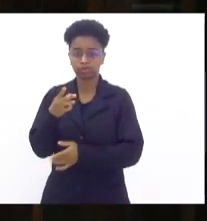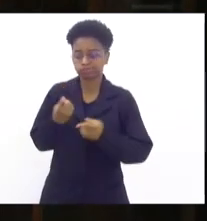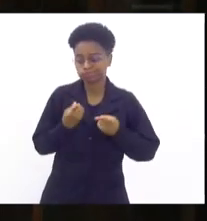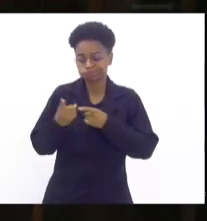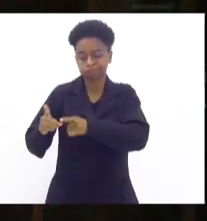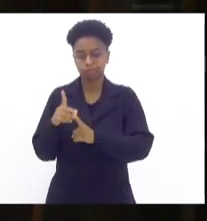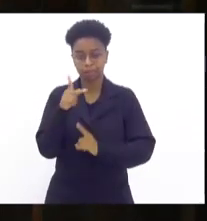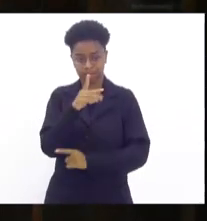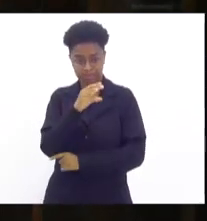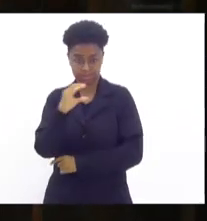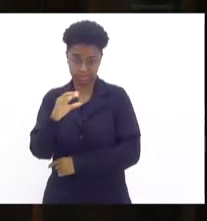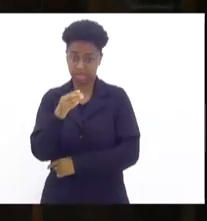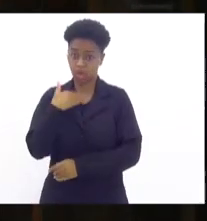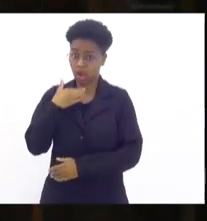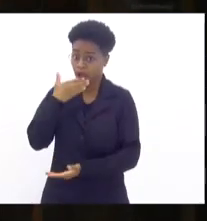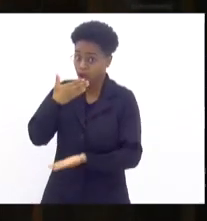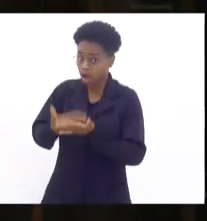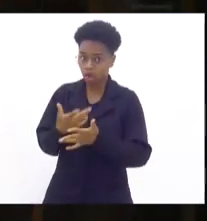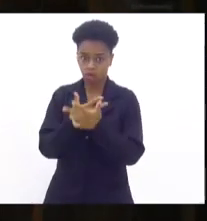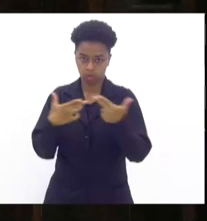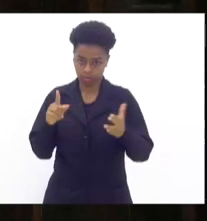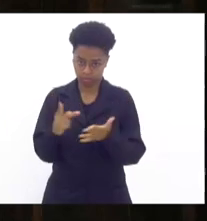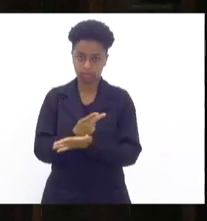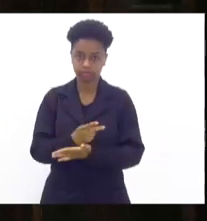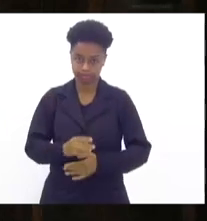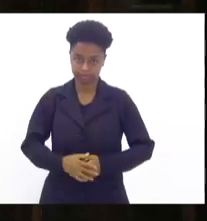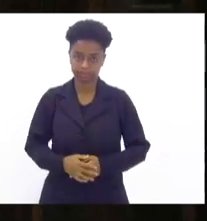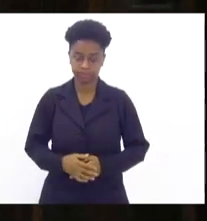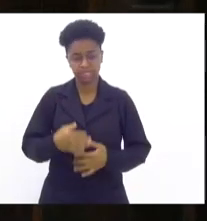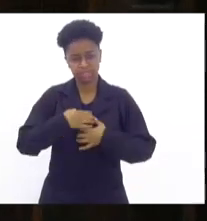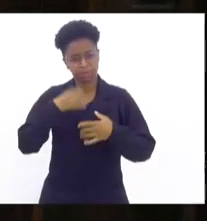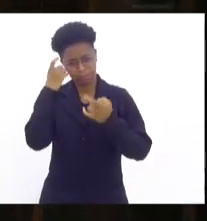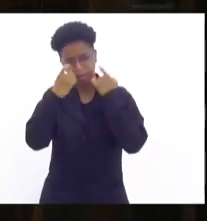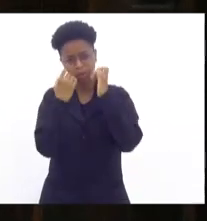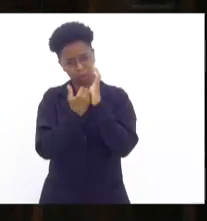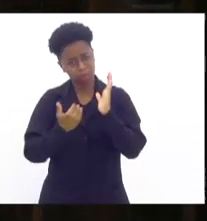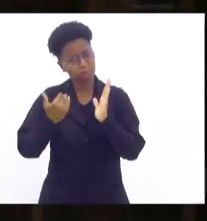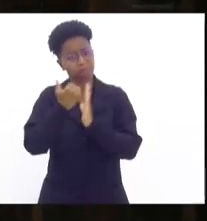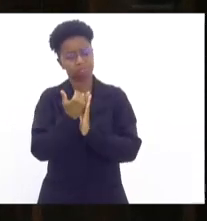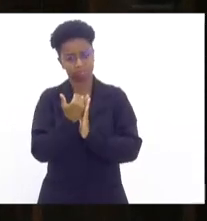impressionante as coisas que chegam. E é uma preocupação maior ainda.